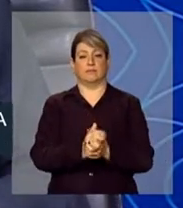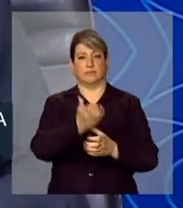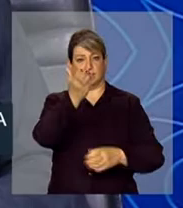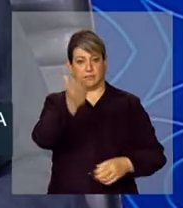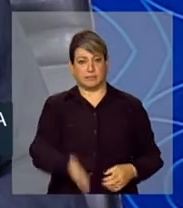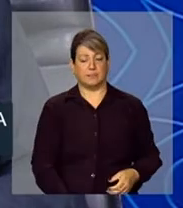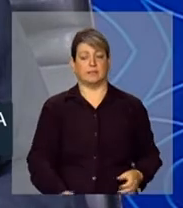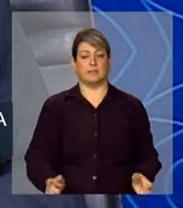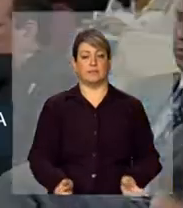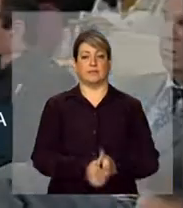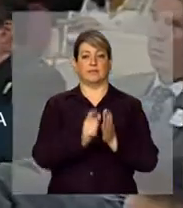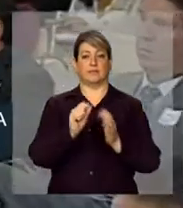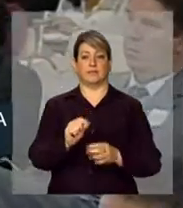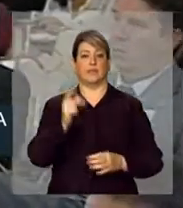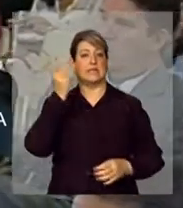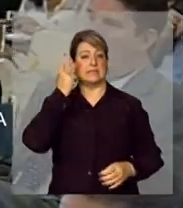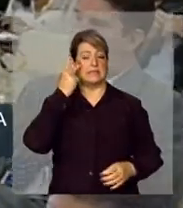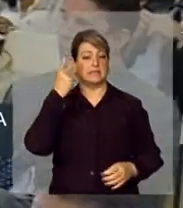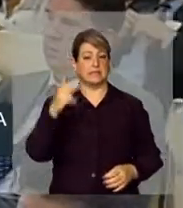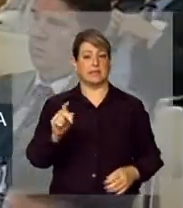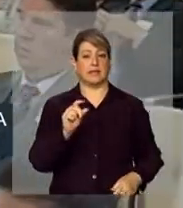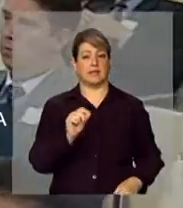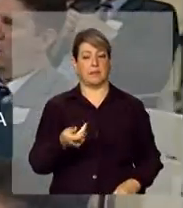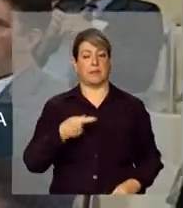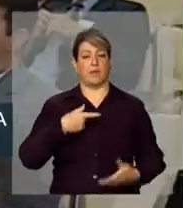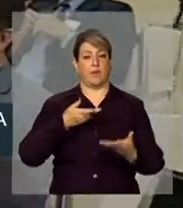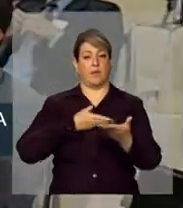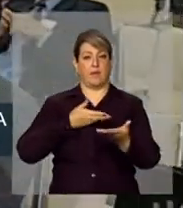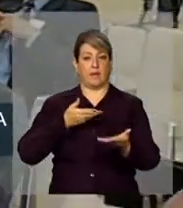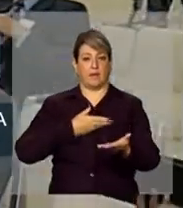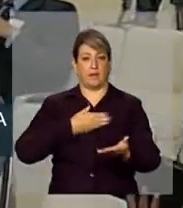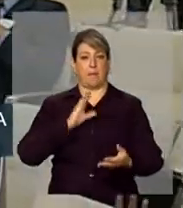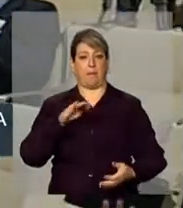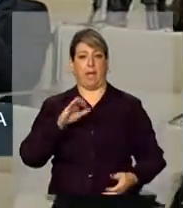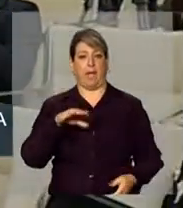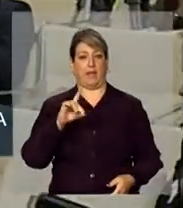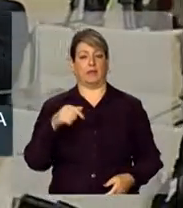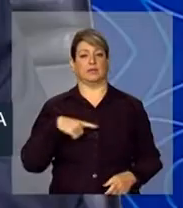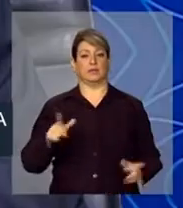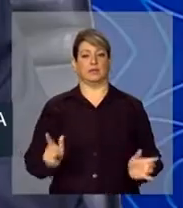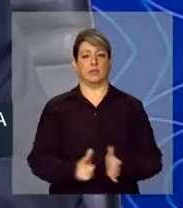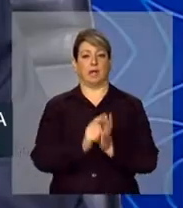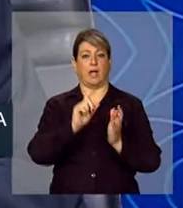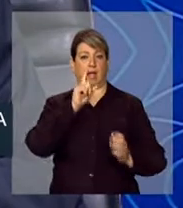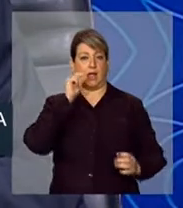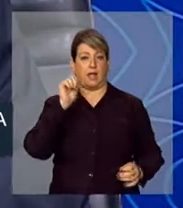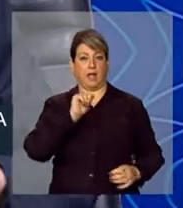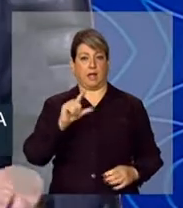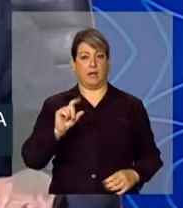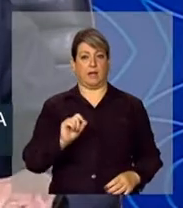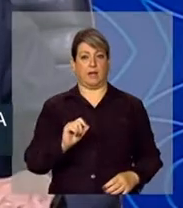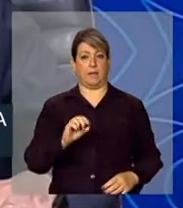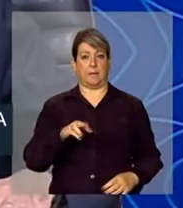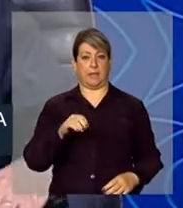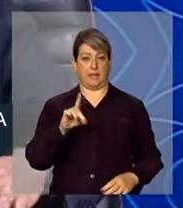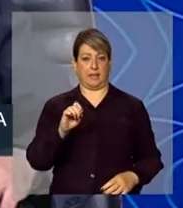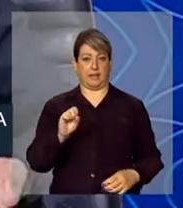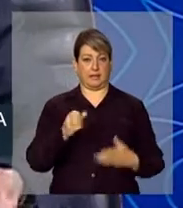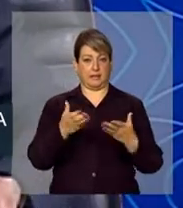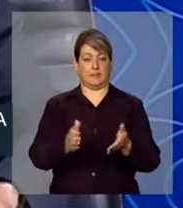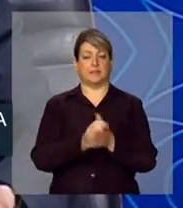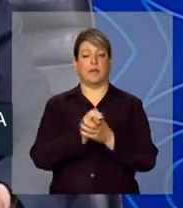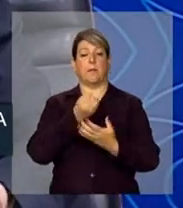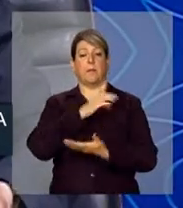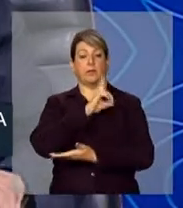jornalista do Estado de São Paulo, meu companheiro de bancada no Jornal de Alagoas, Anildo Mendes. Bom dia, senhoras e